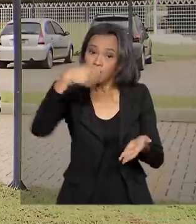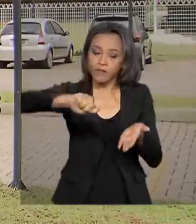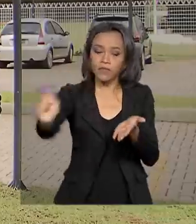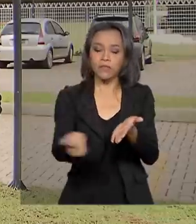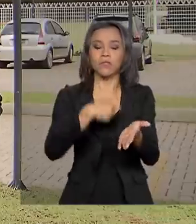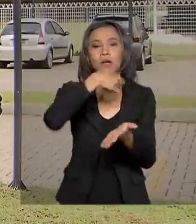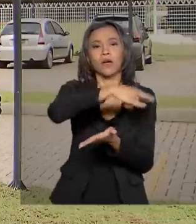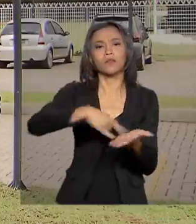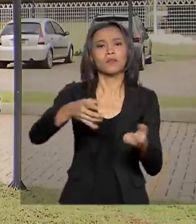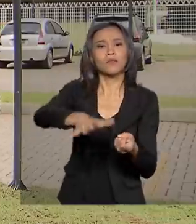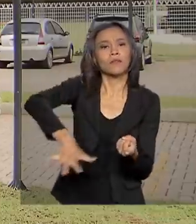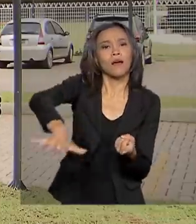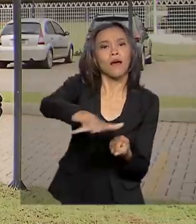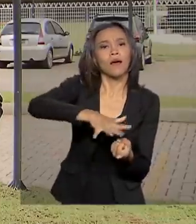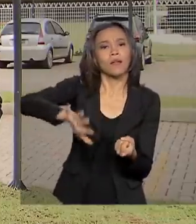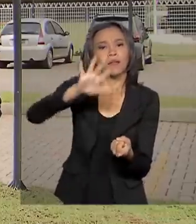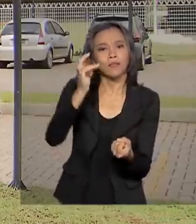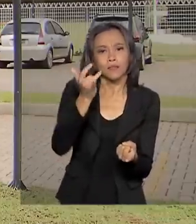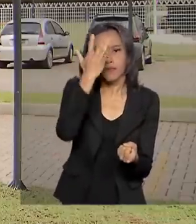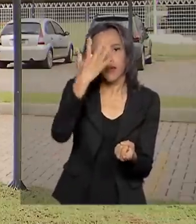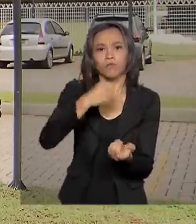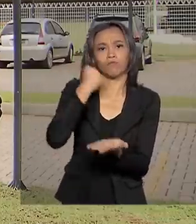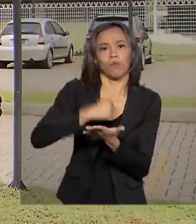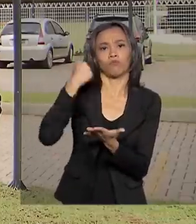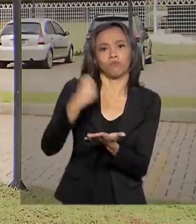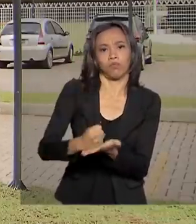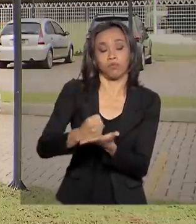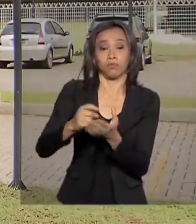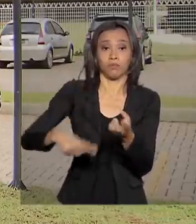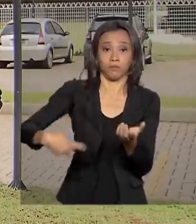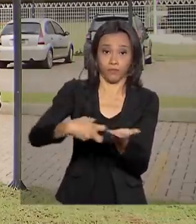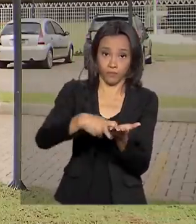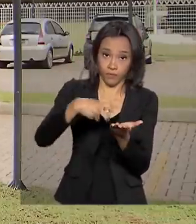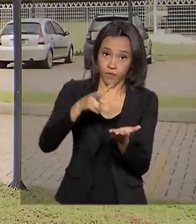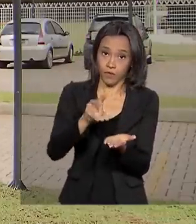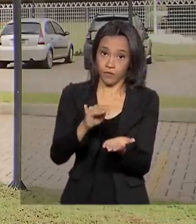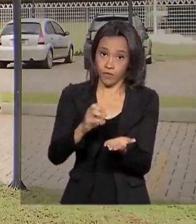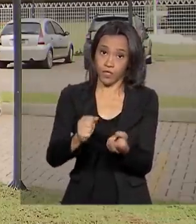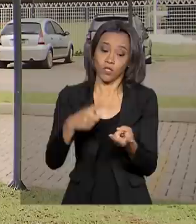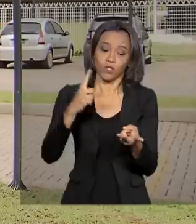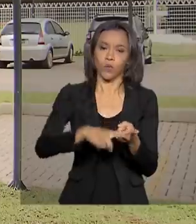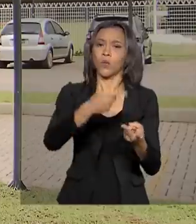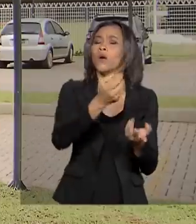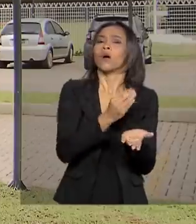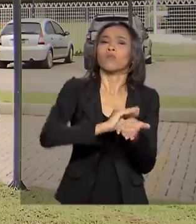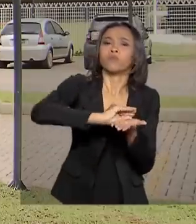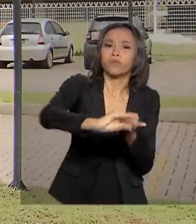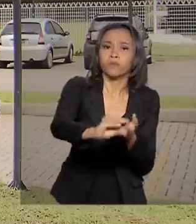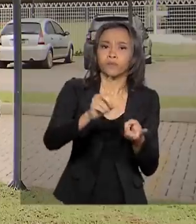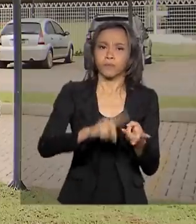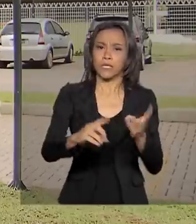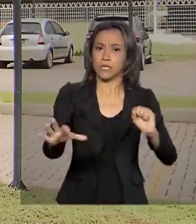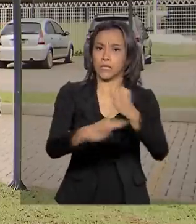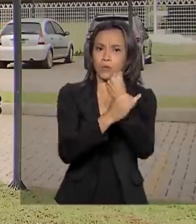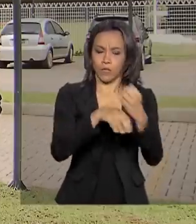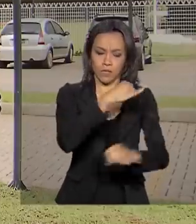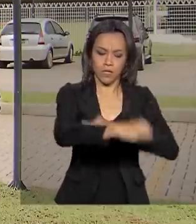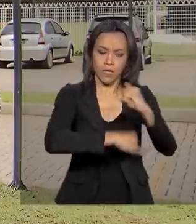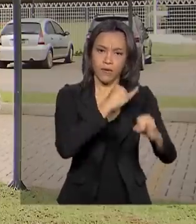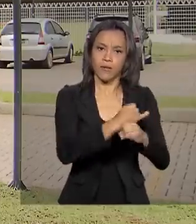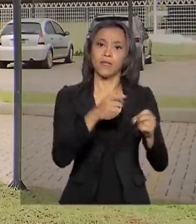cooperação nas áreas de facilitação de vistos e investimentos, segurança cibernética, previdência social,